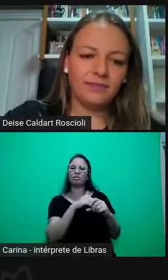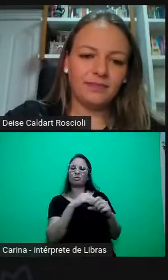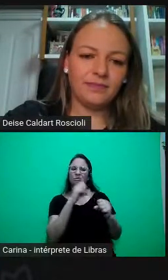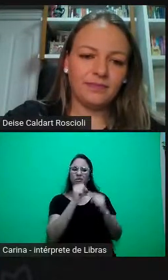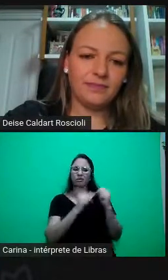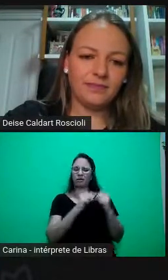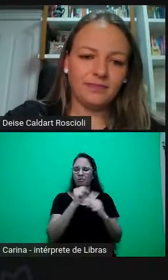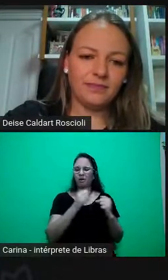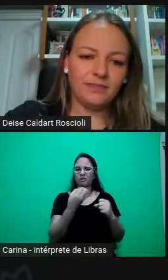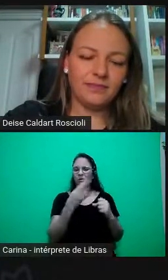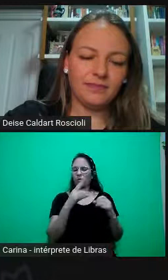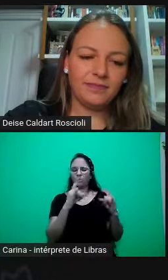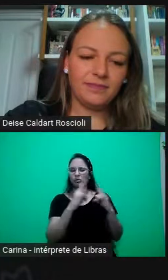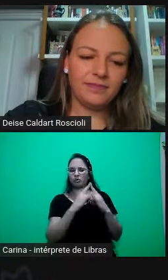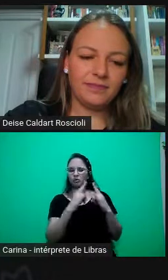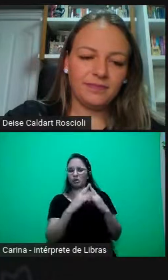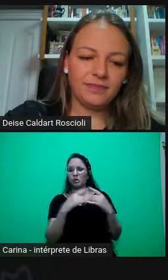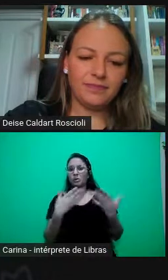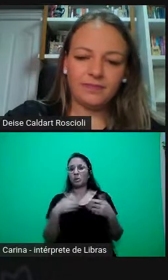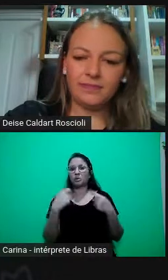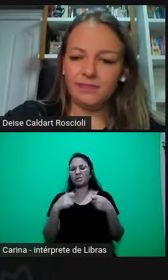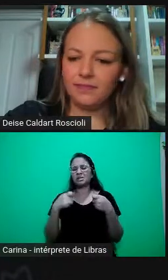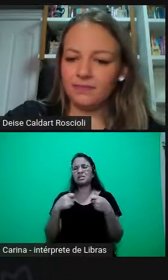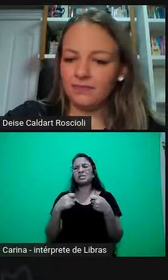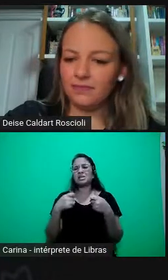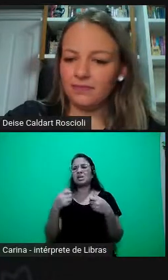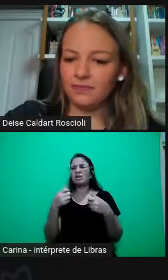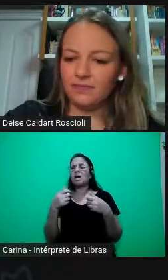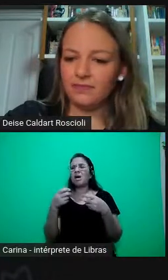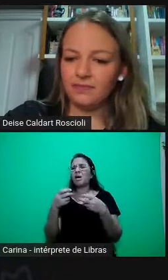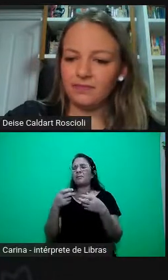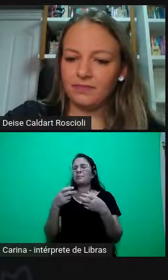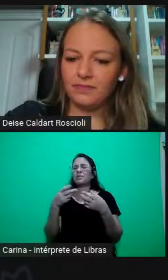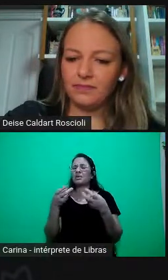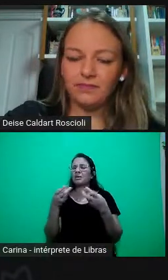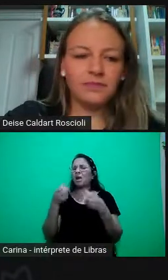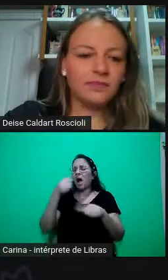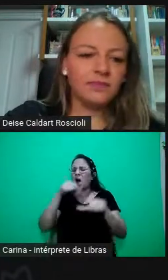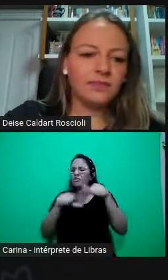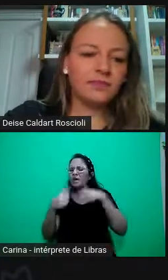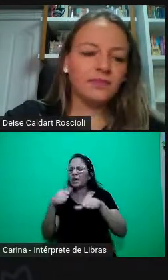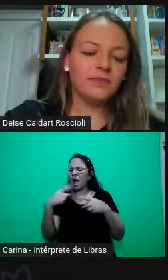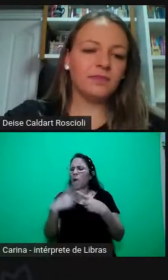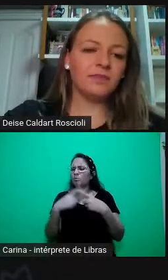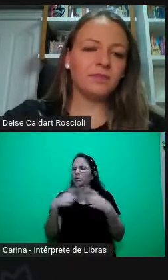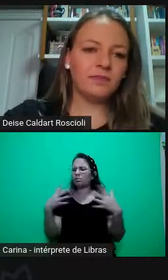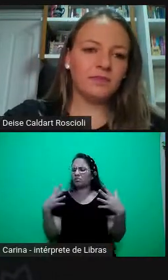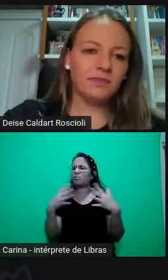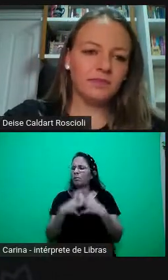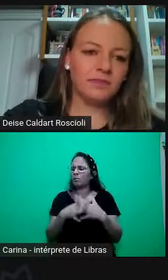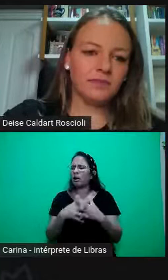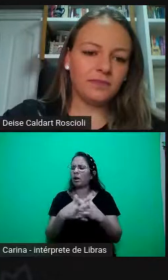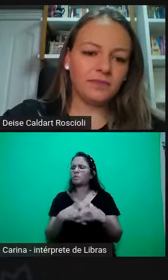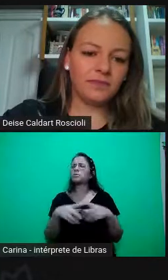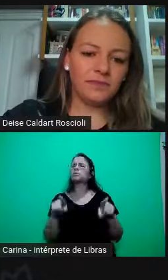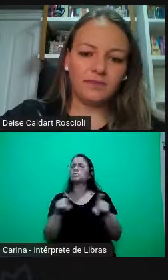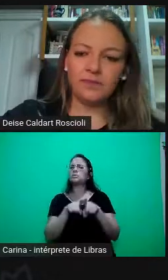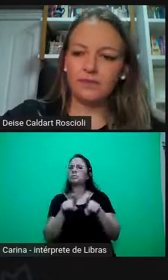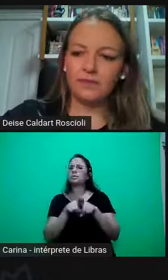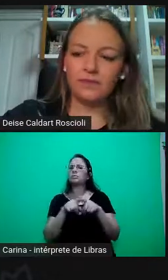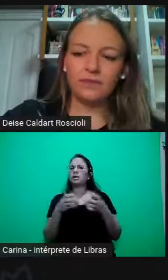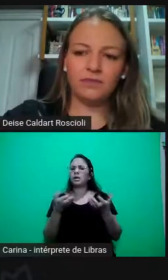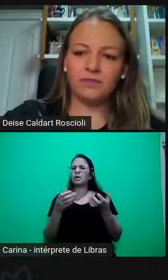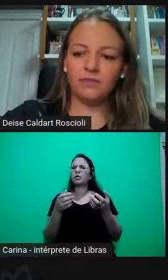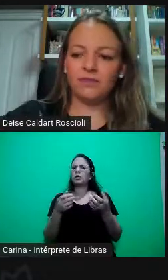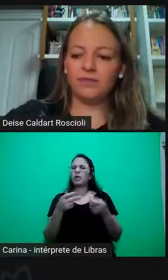precisa avaliar. E outra coisa, Deise, que eu queria trazer também, já pegando o